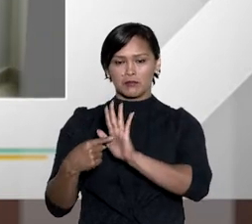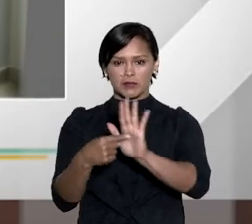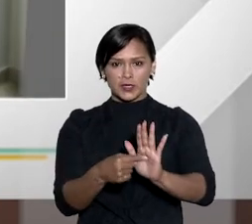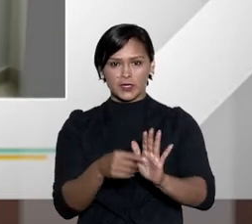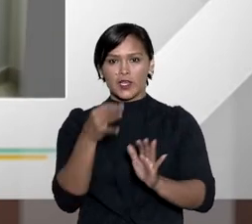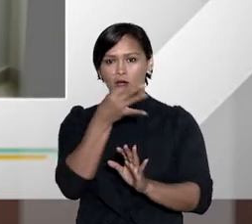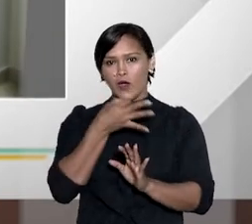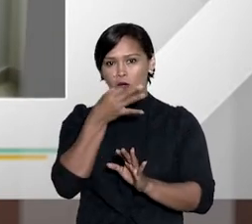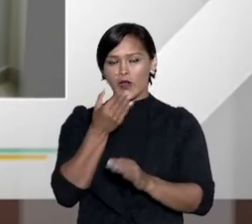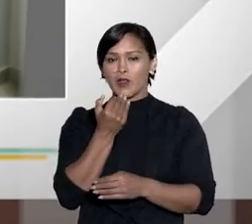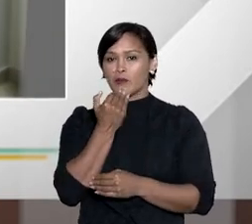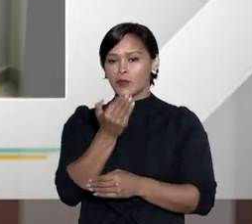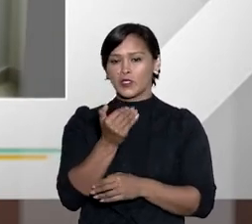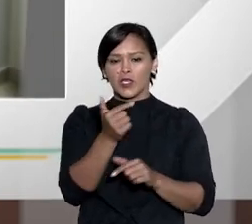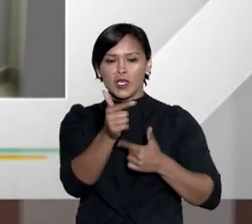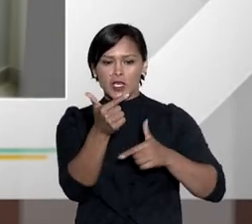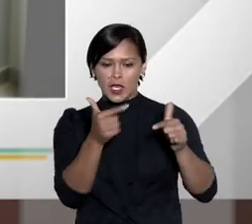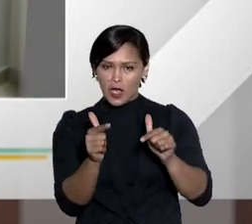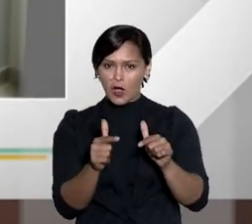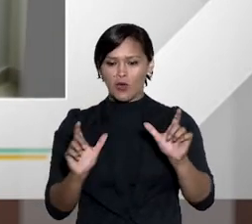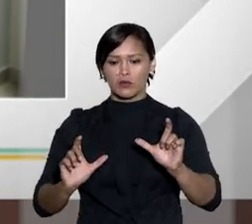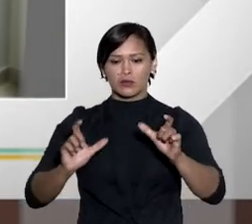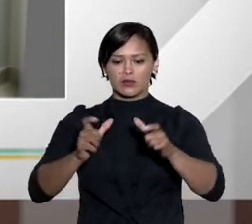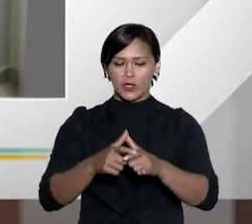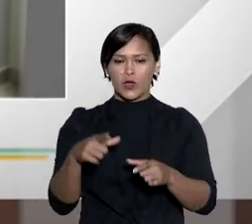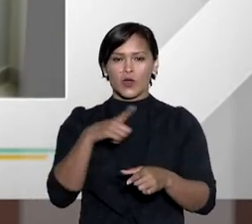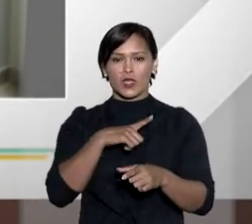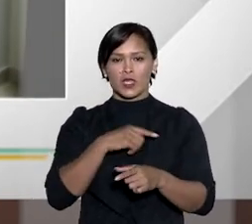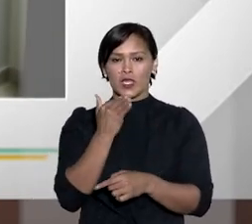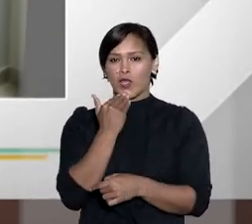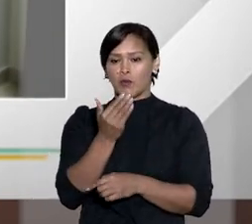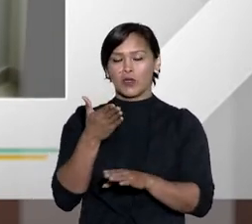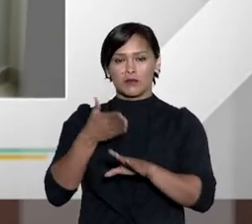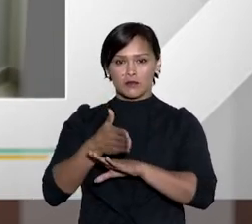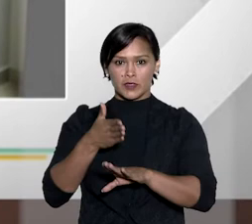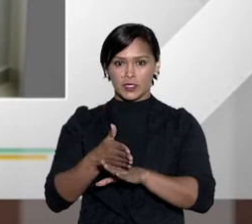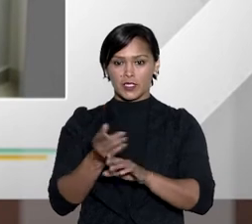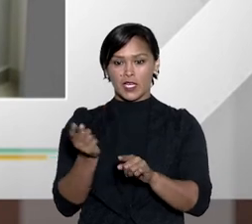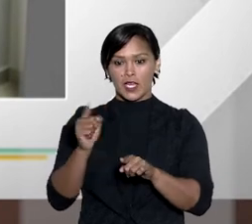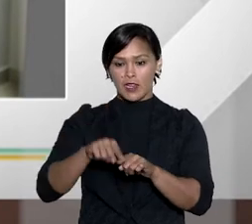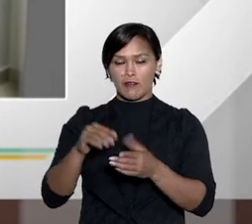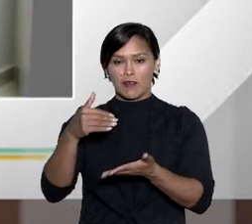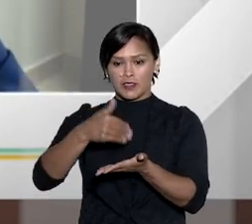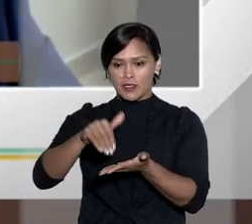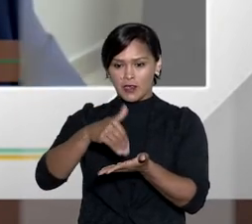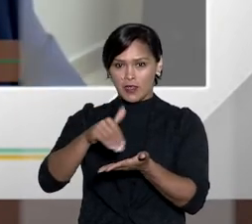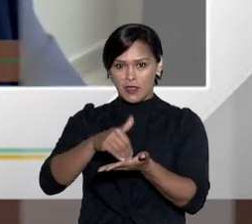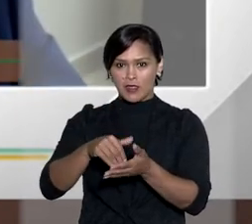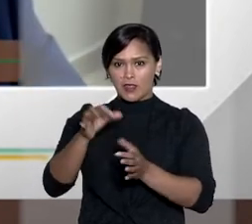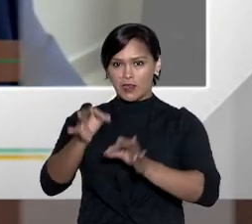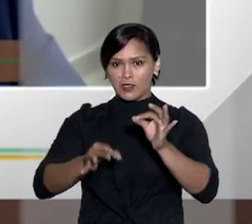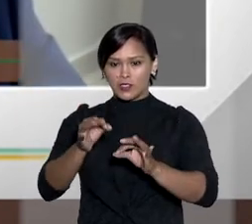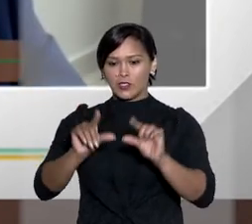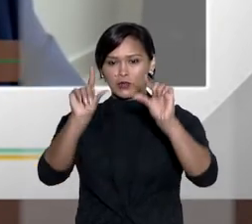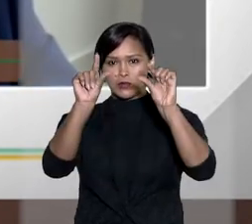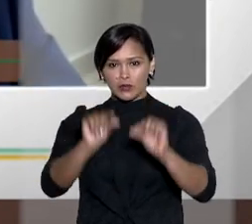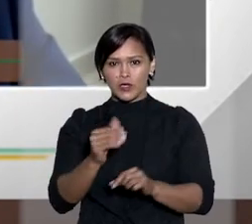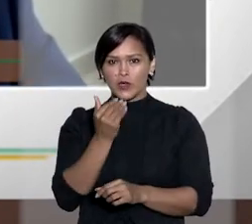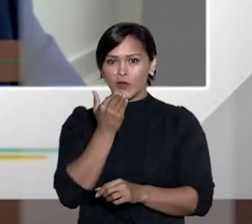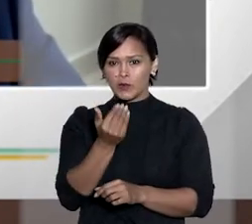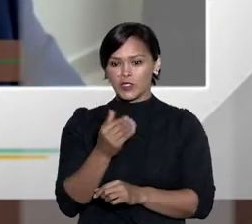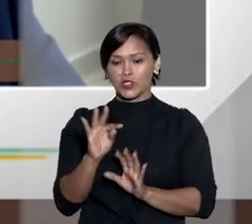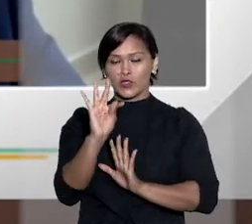o Fátima é a parte pode apresentar o pedido de forma oral em alguns locais tem setor de atermação do pedido